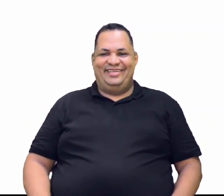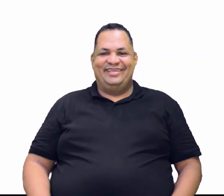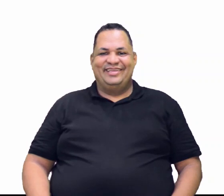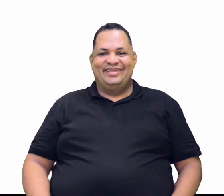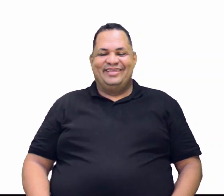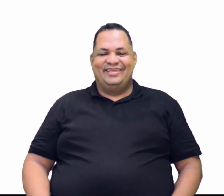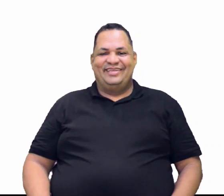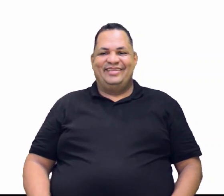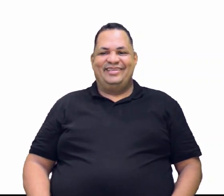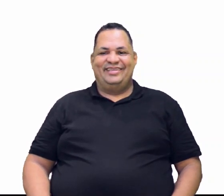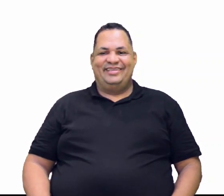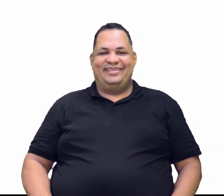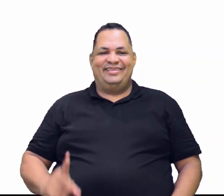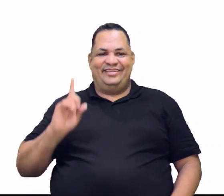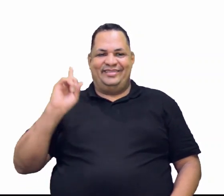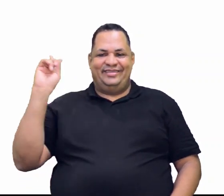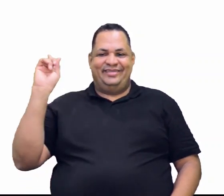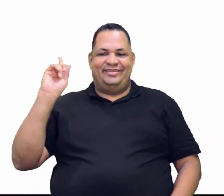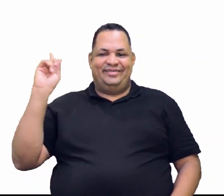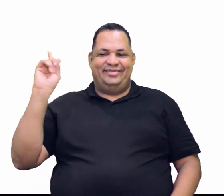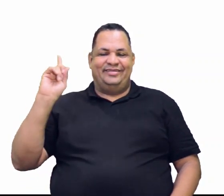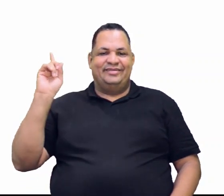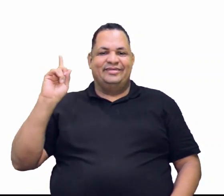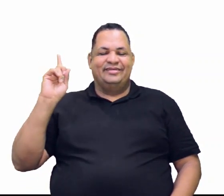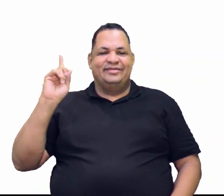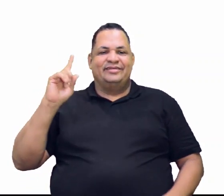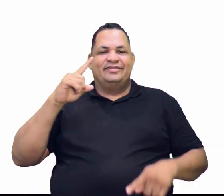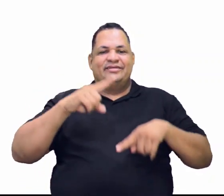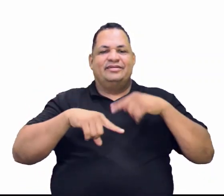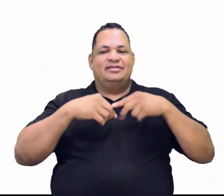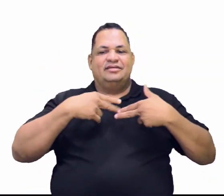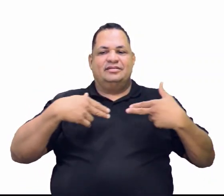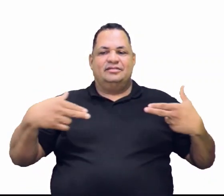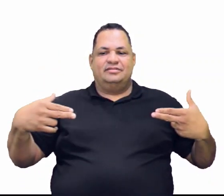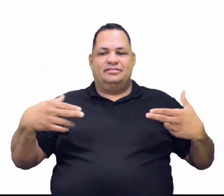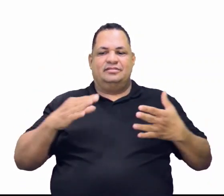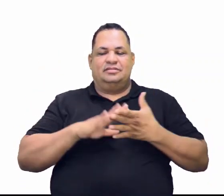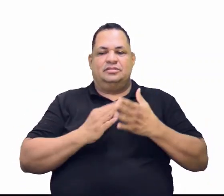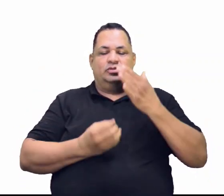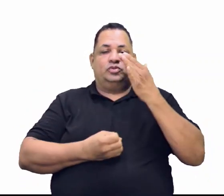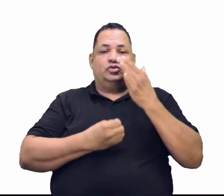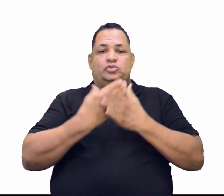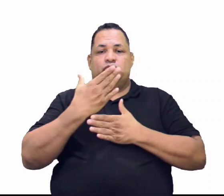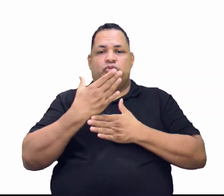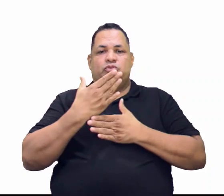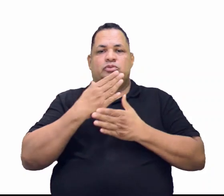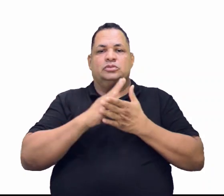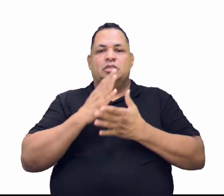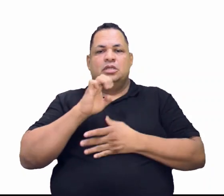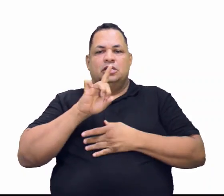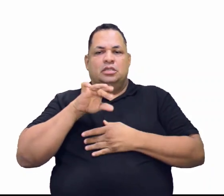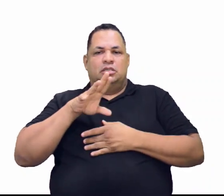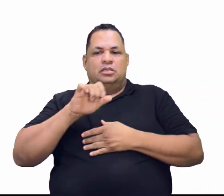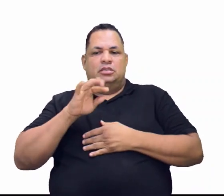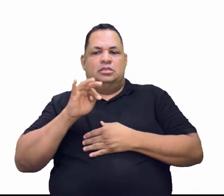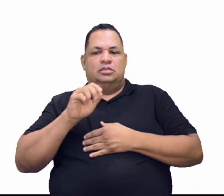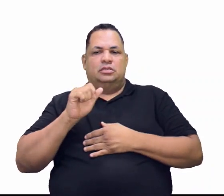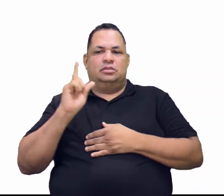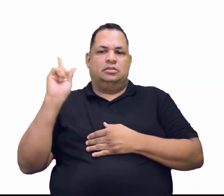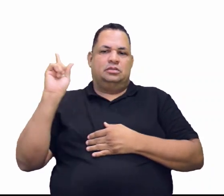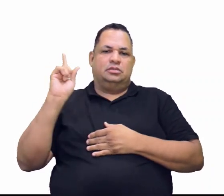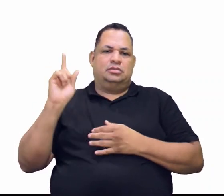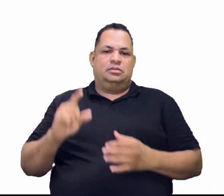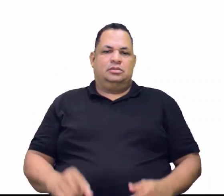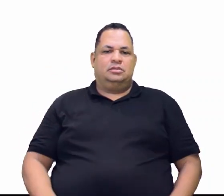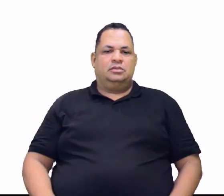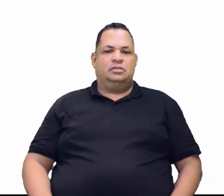Rapaz, é muito nome! Óxido de ferro, que é o magnetita, o zircão e... Olha aqui,